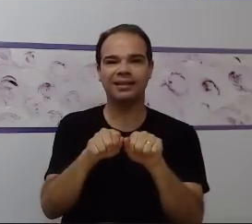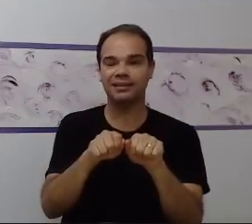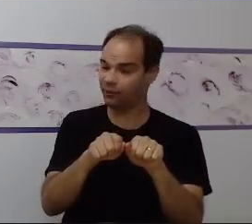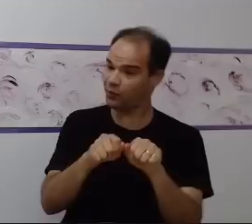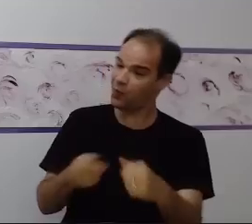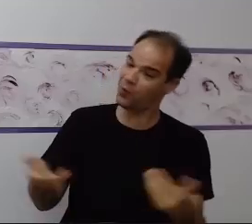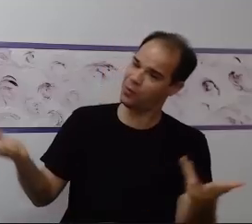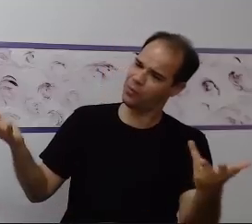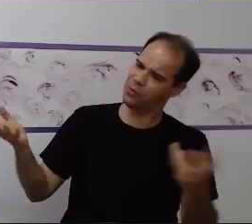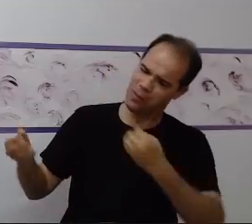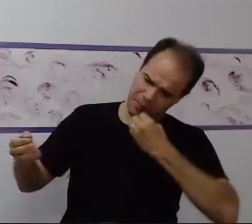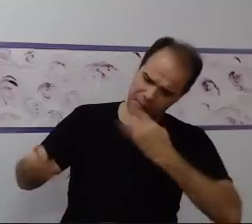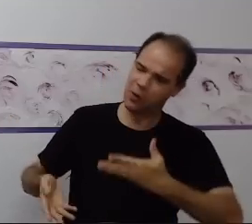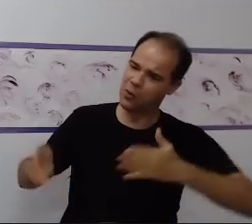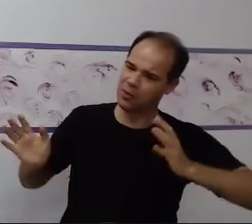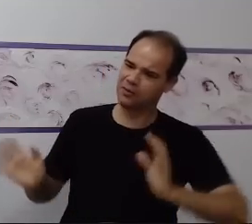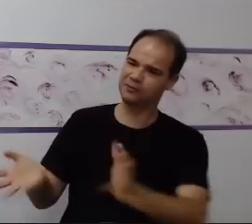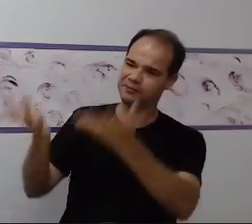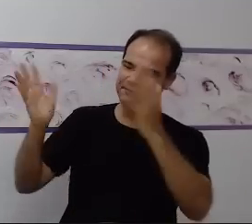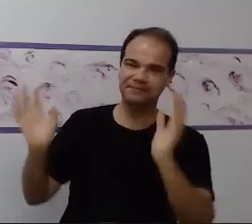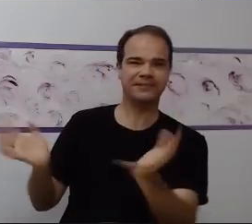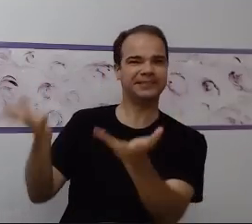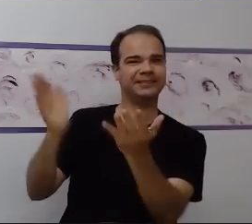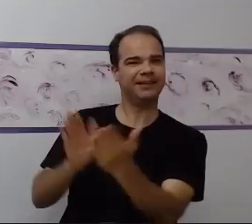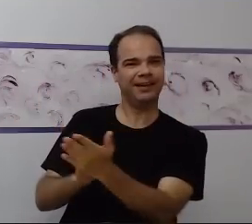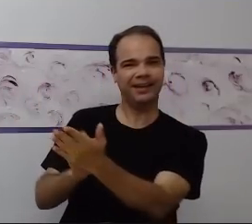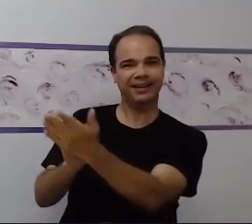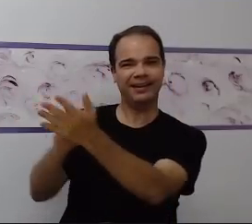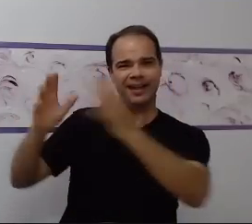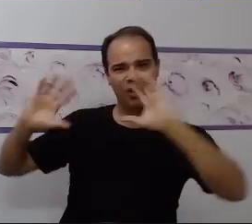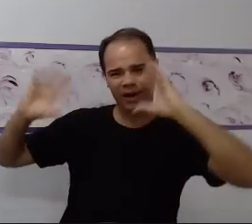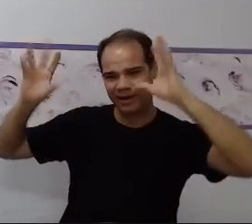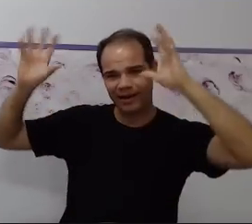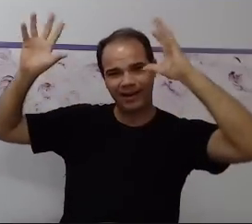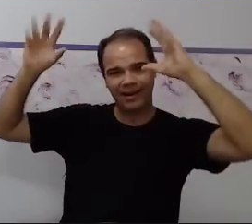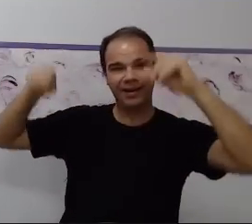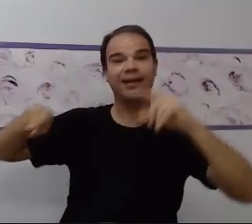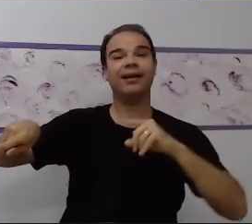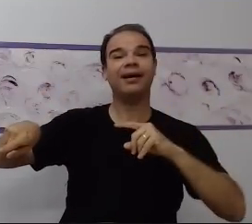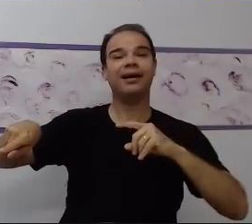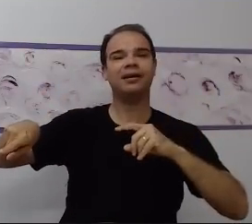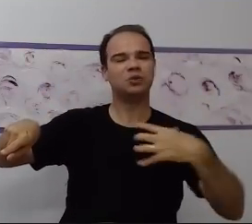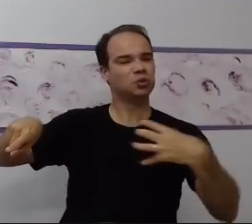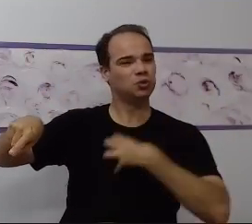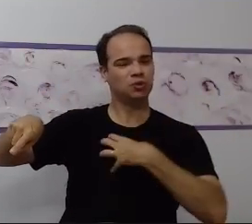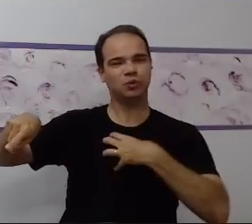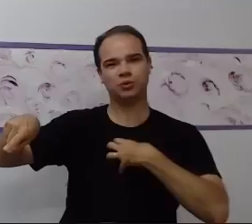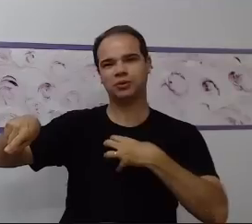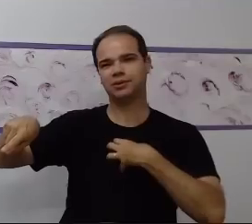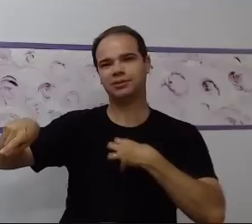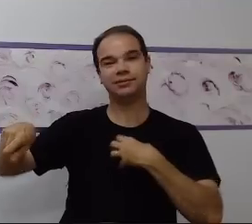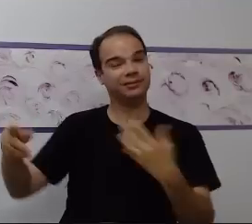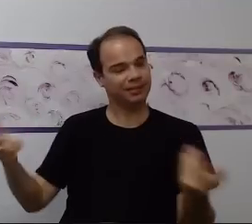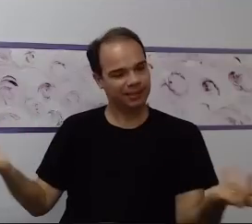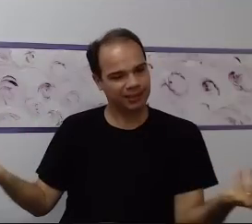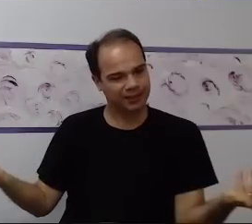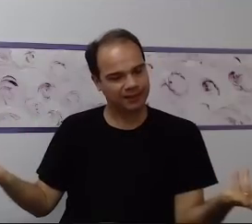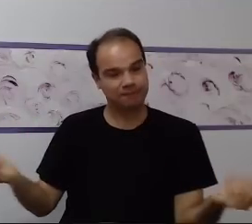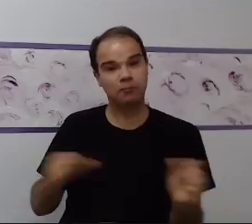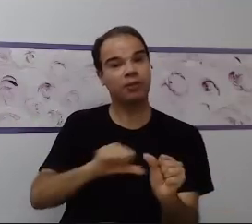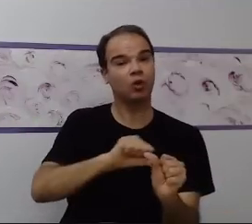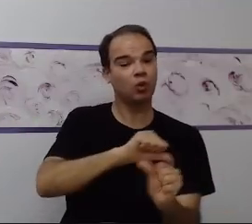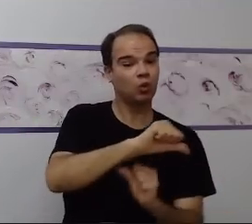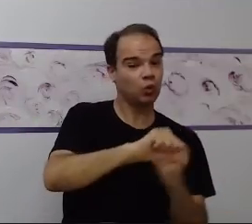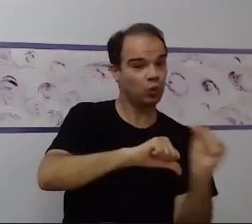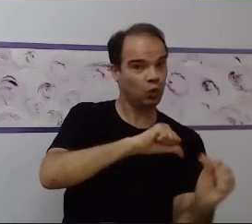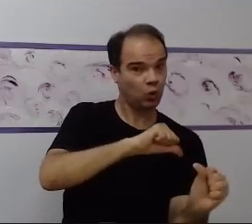eu não posso deixar de valorizar o que ele já possui. Então, as atividades precisam ser mescladas. Atividades